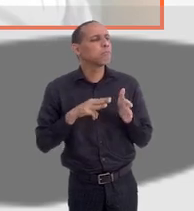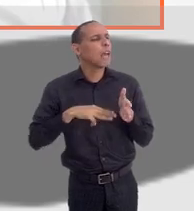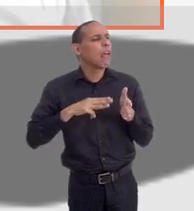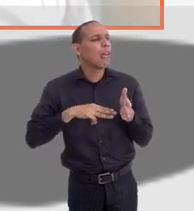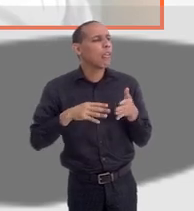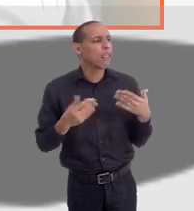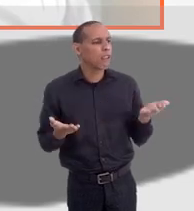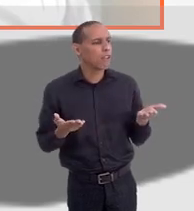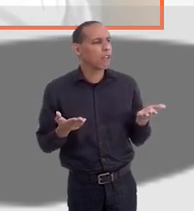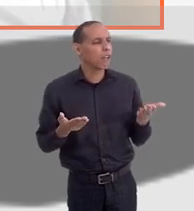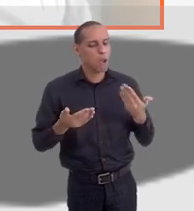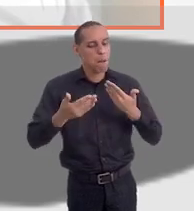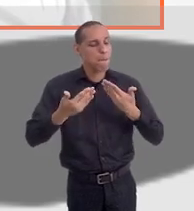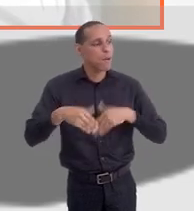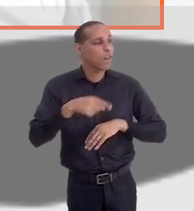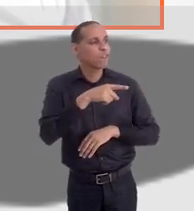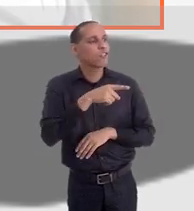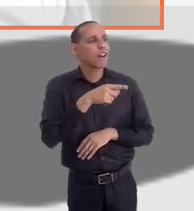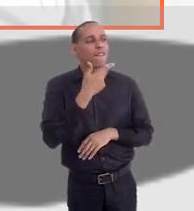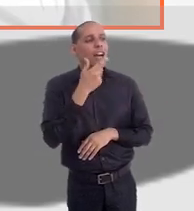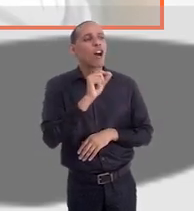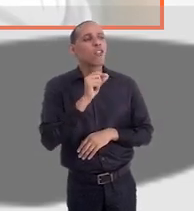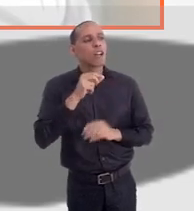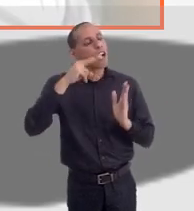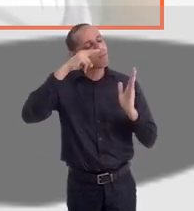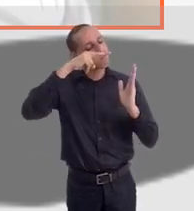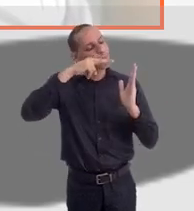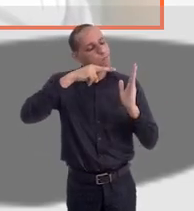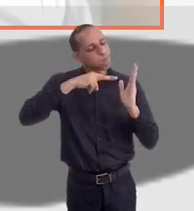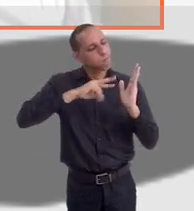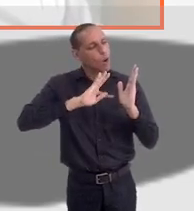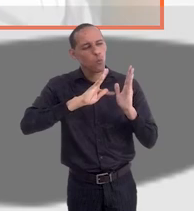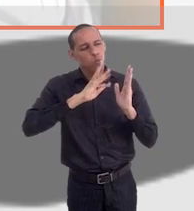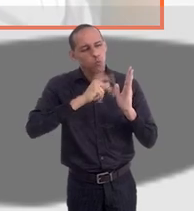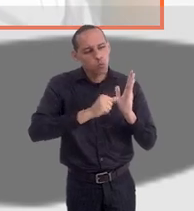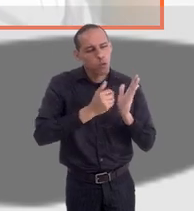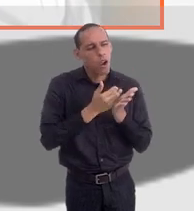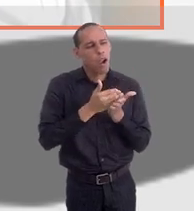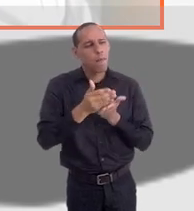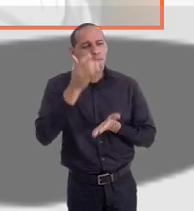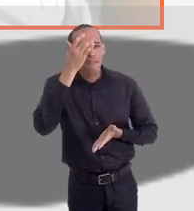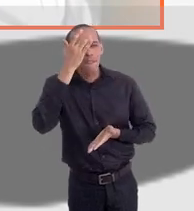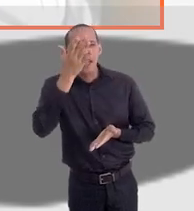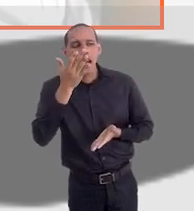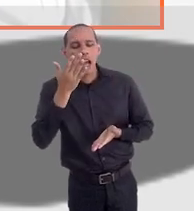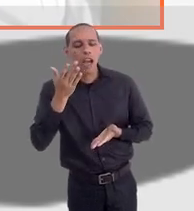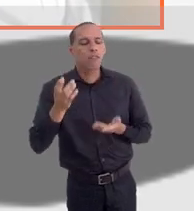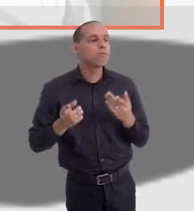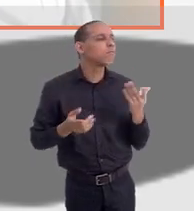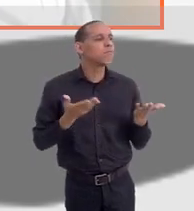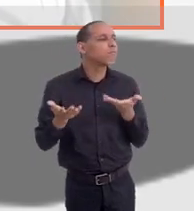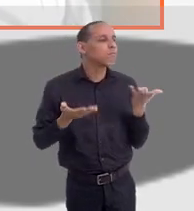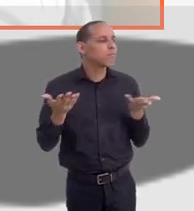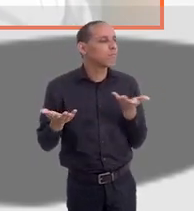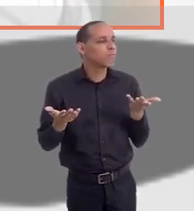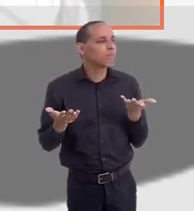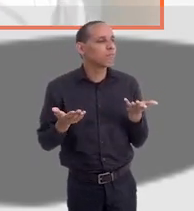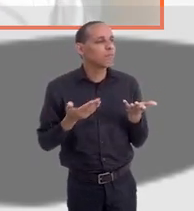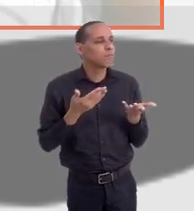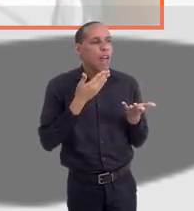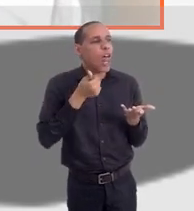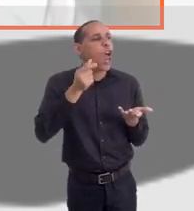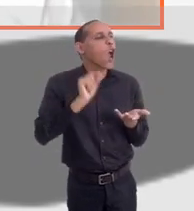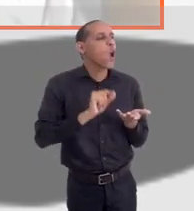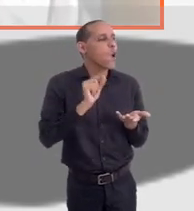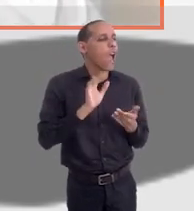pega ali a prova? Você aconselha ler a prova inteira, começar pelas mais fáceis? O que você acredita, o que